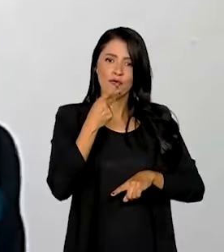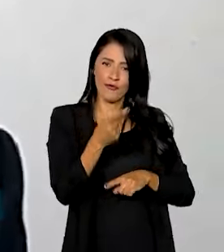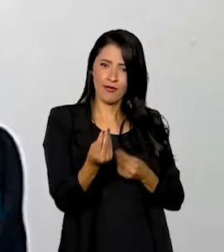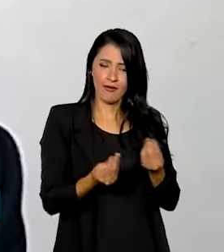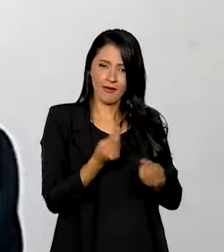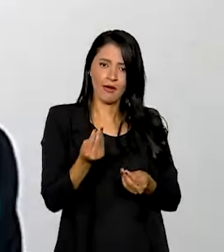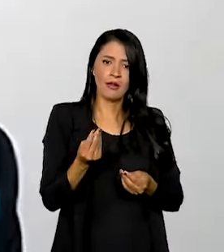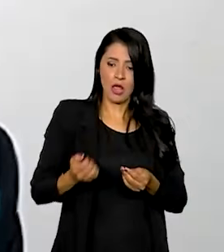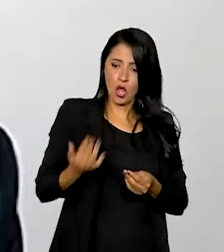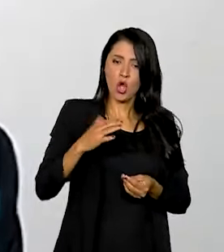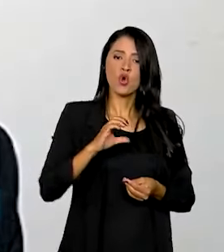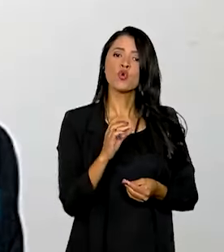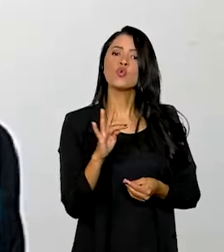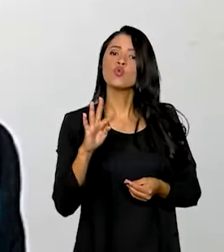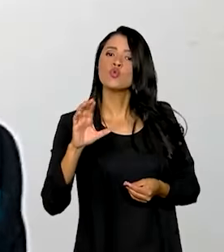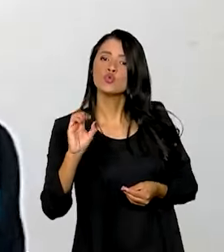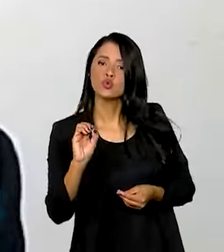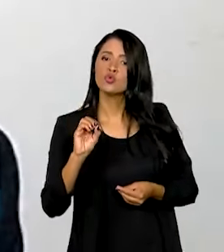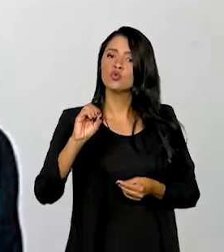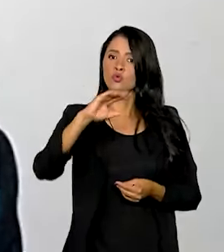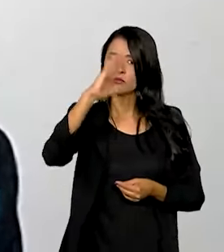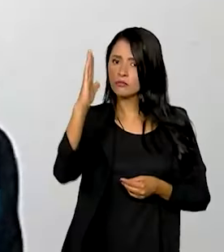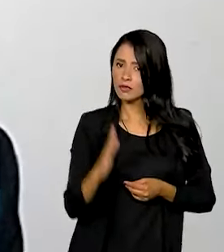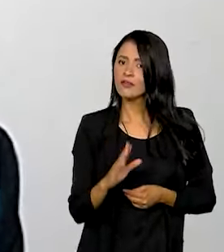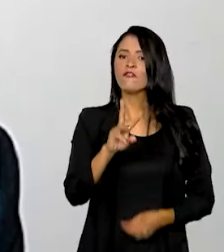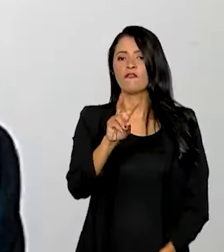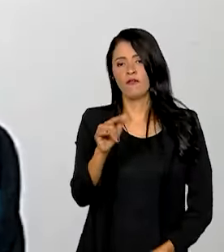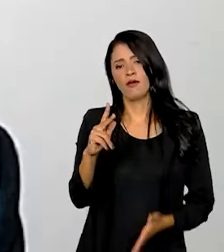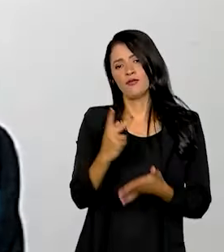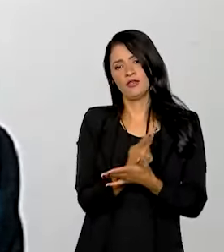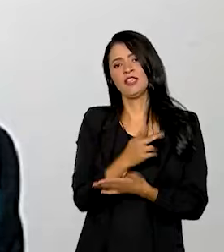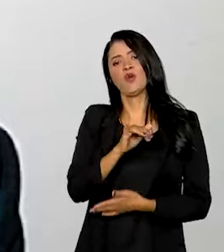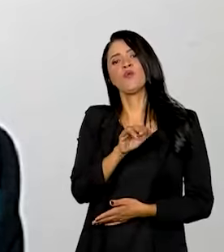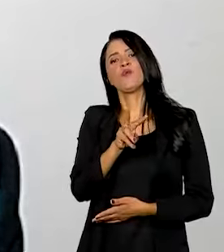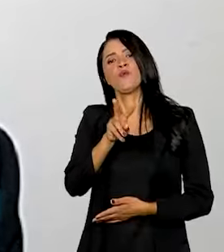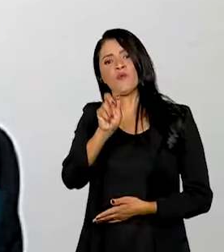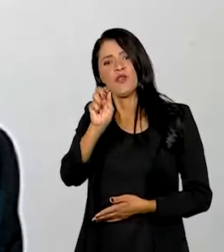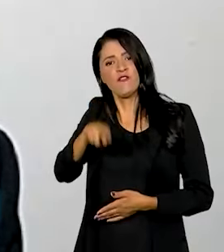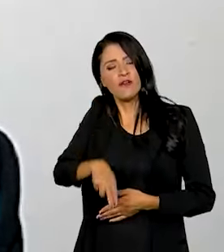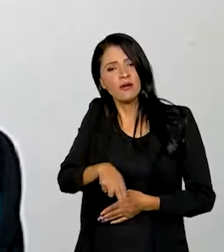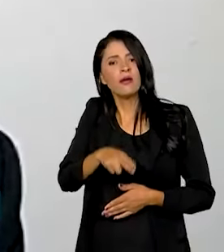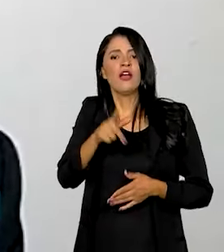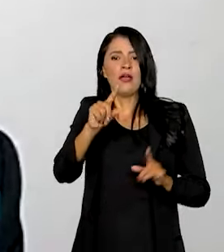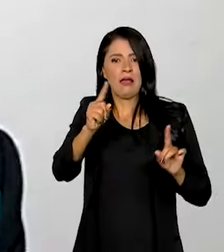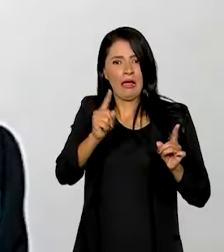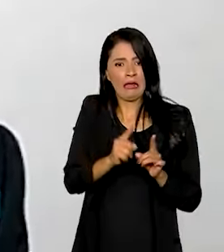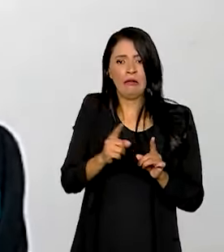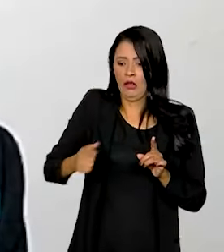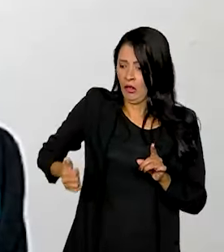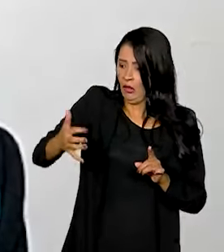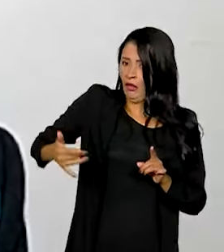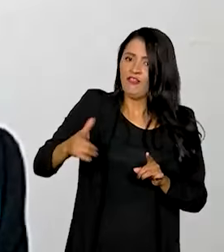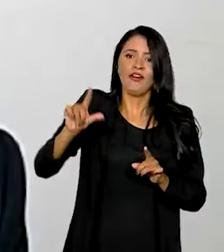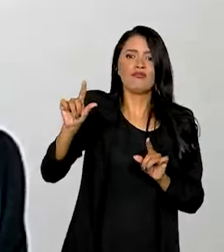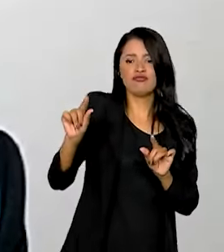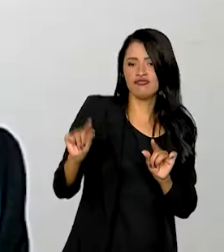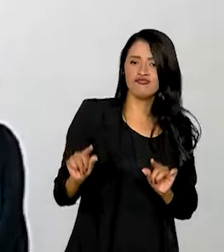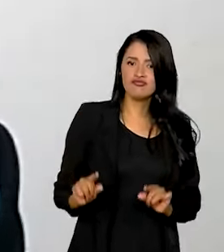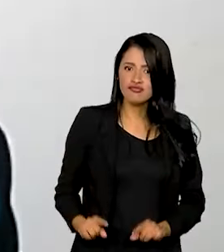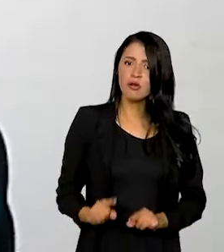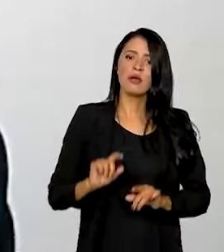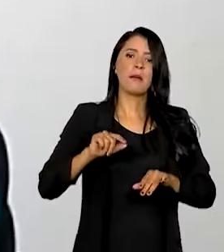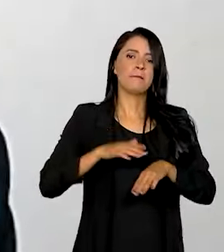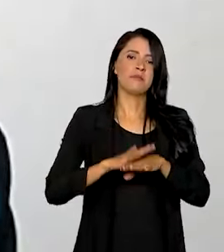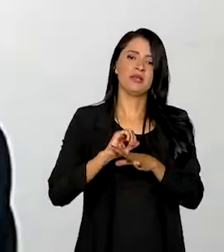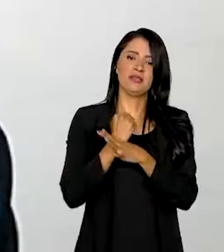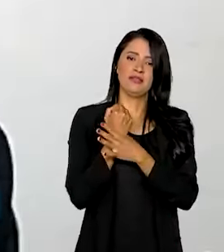custo Brasil, é o que vai acontecer em relação ao IVA, ou seja, ele vai eliminar cada vez mais esse custo, trazendo mais segurança